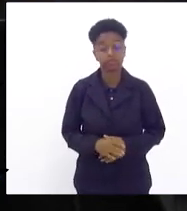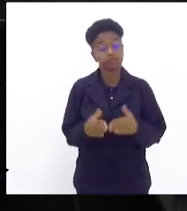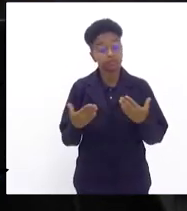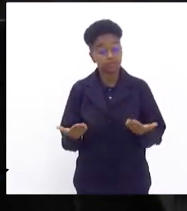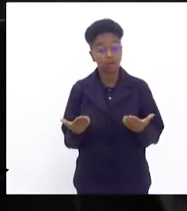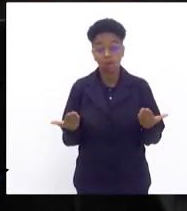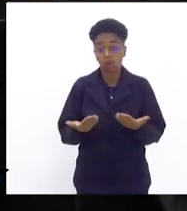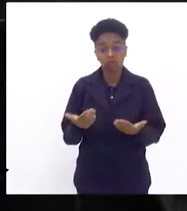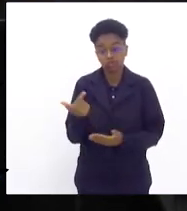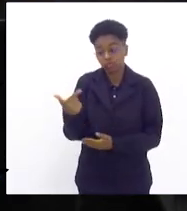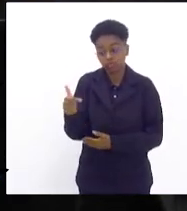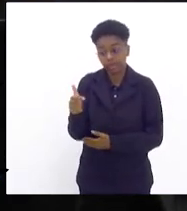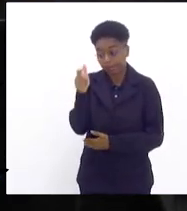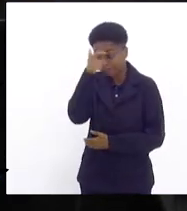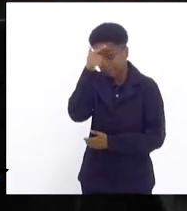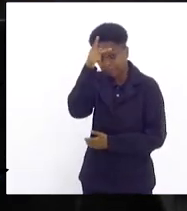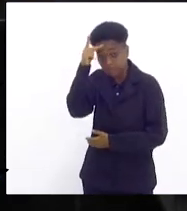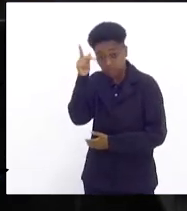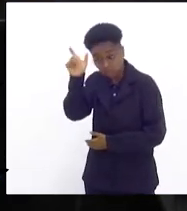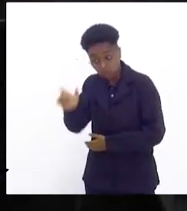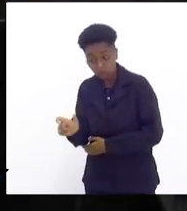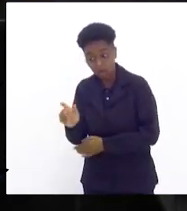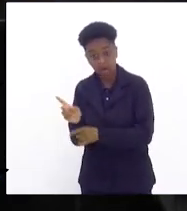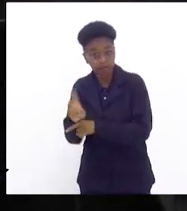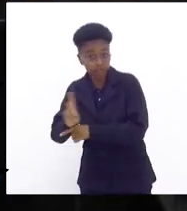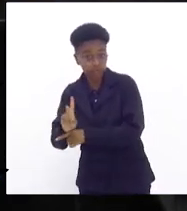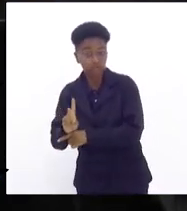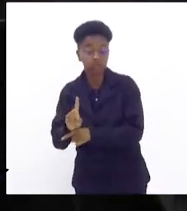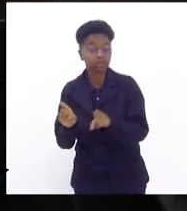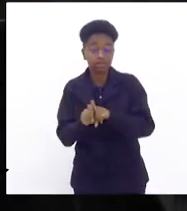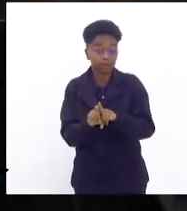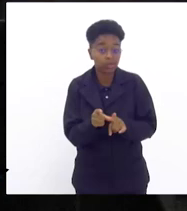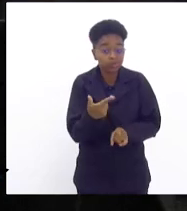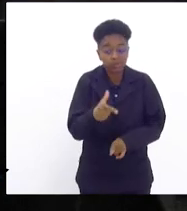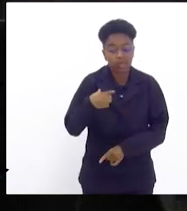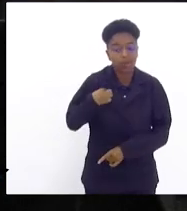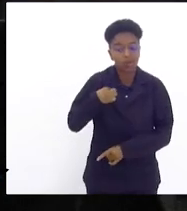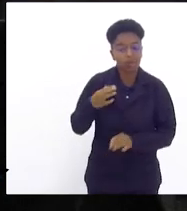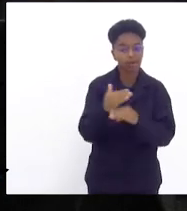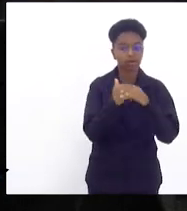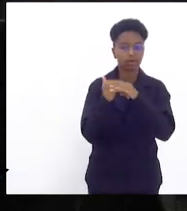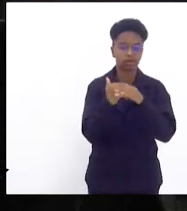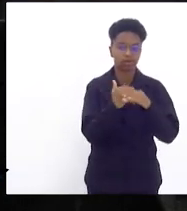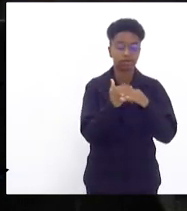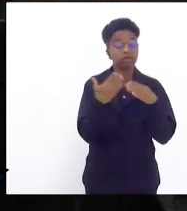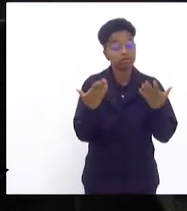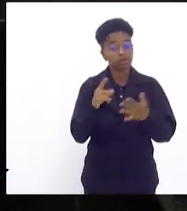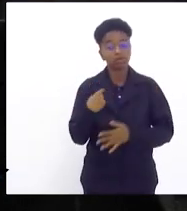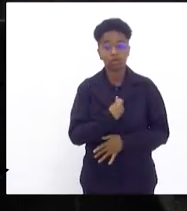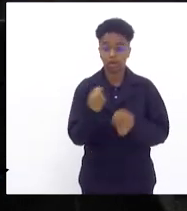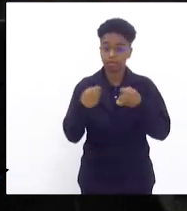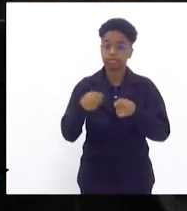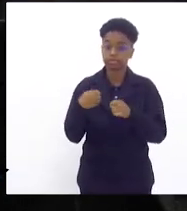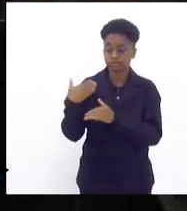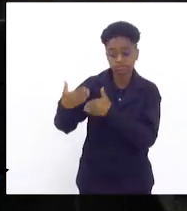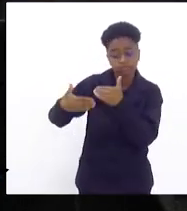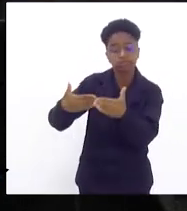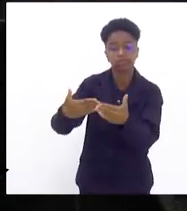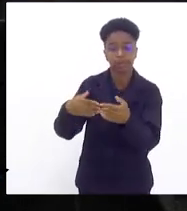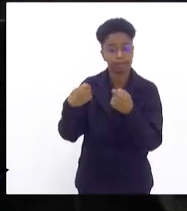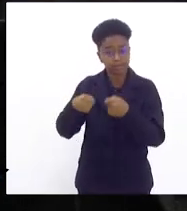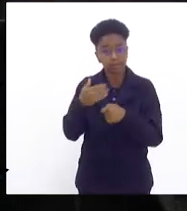nós não temos nem quem controle, como também não temos o uniforme. A gente precisa avançar nisso.